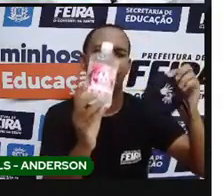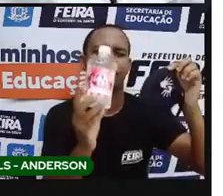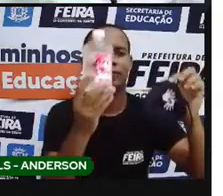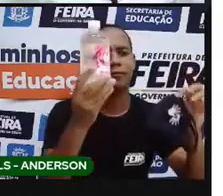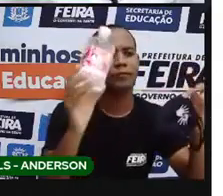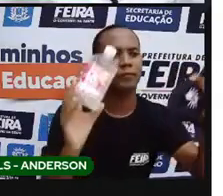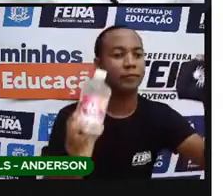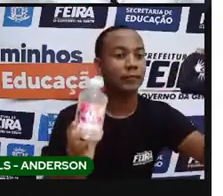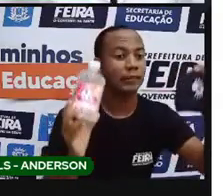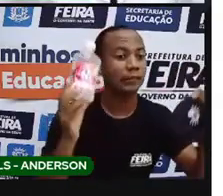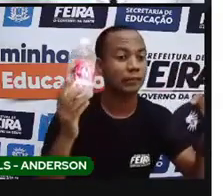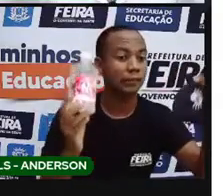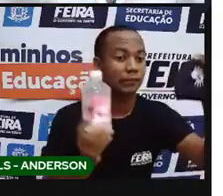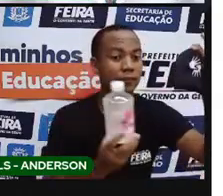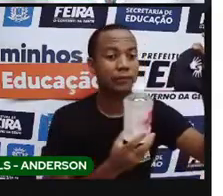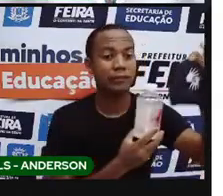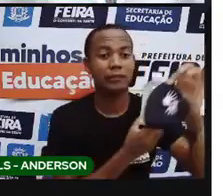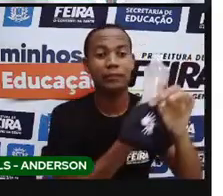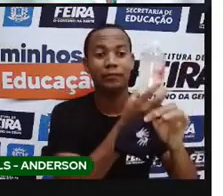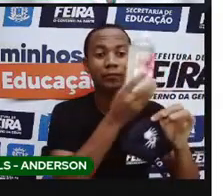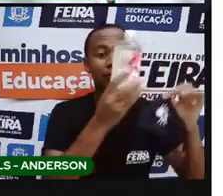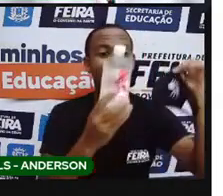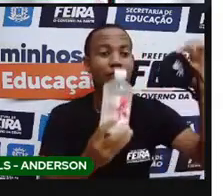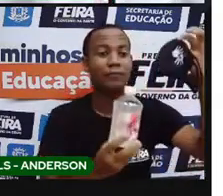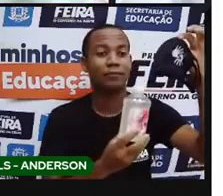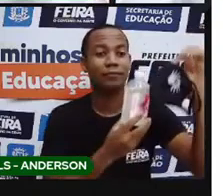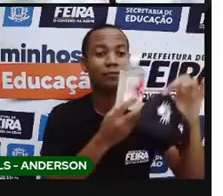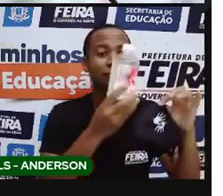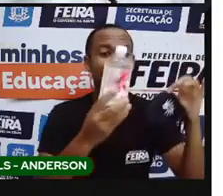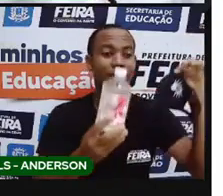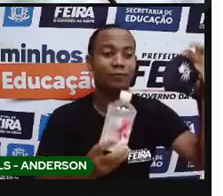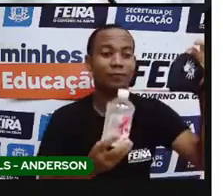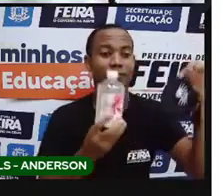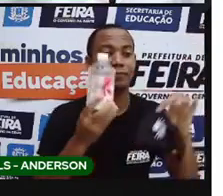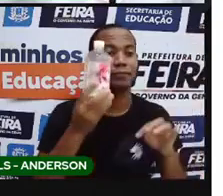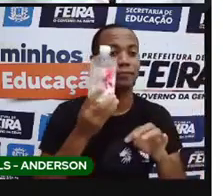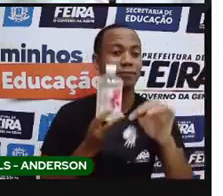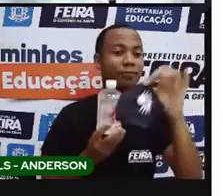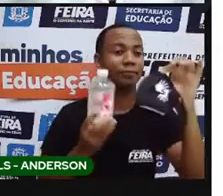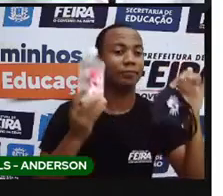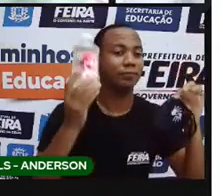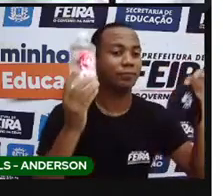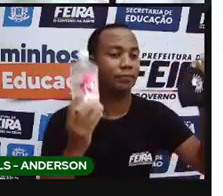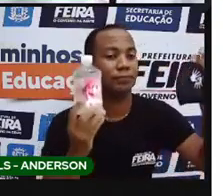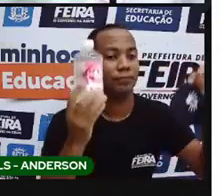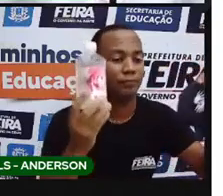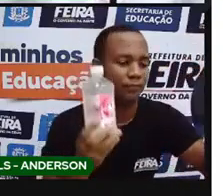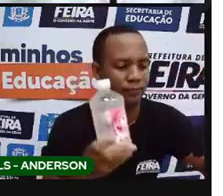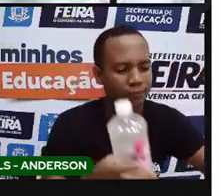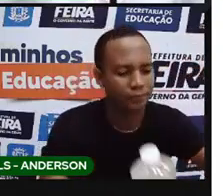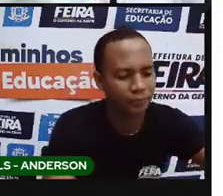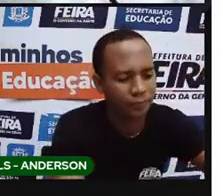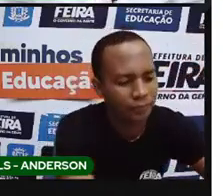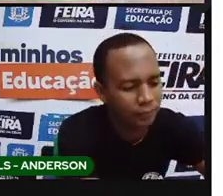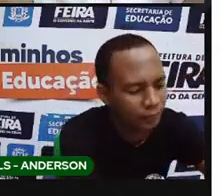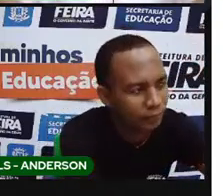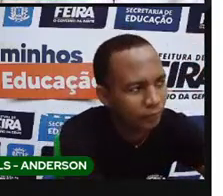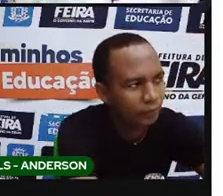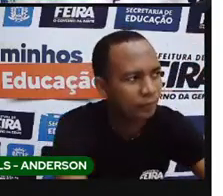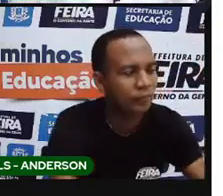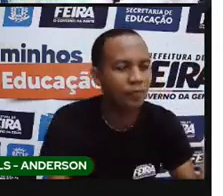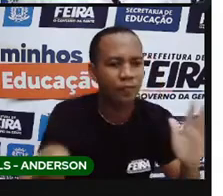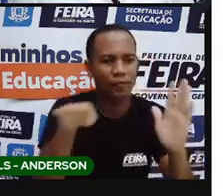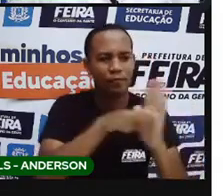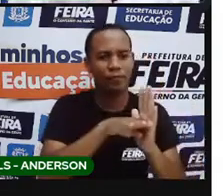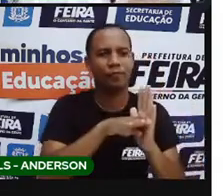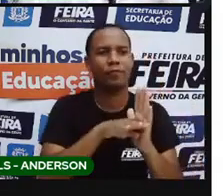máscara que mantém mais bem guardadinhos, bem protegidos, para a nossa volta à aula, né? A gente voltar